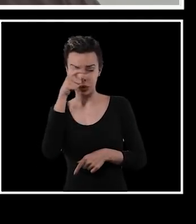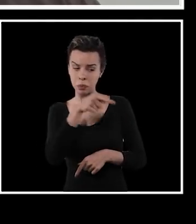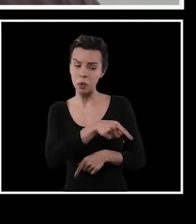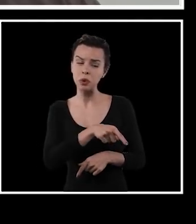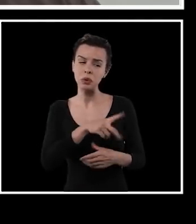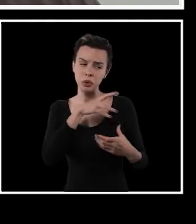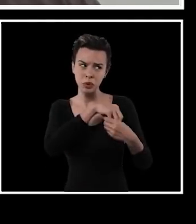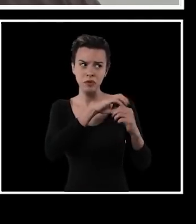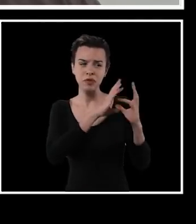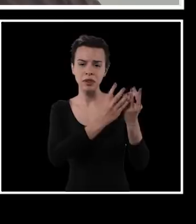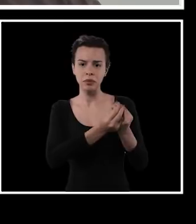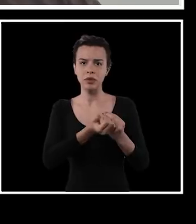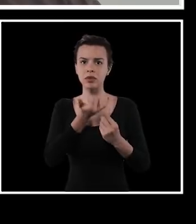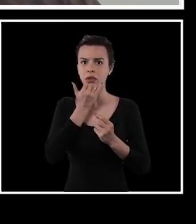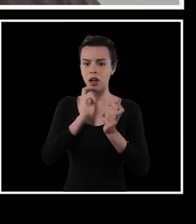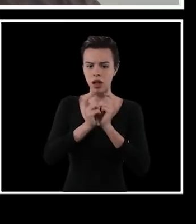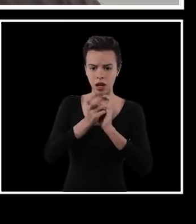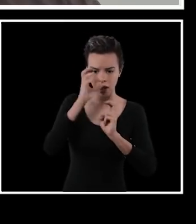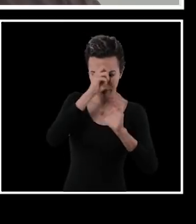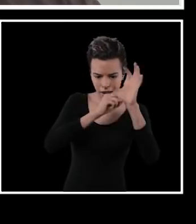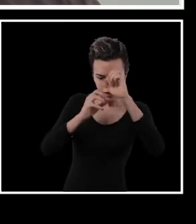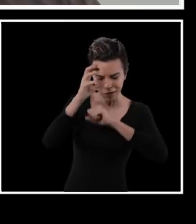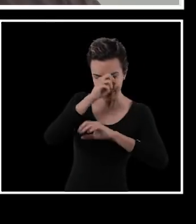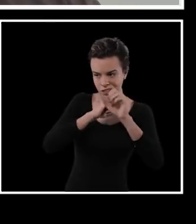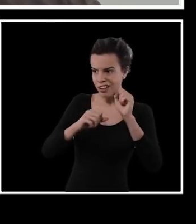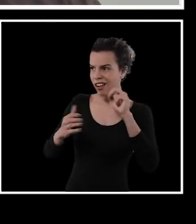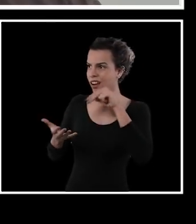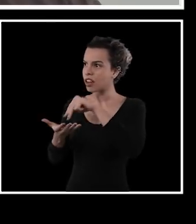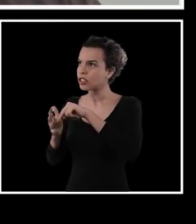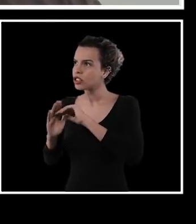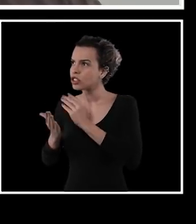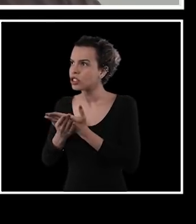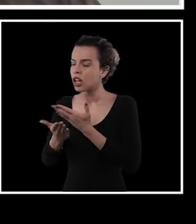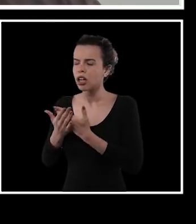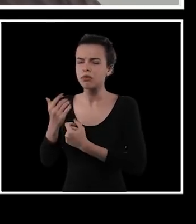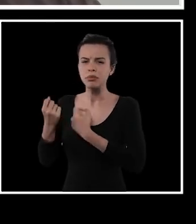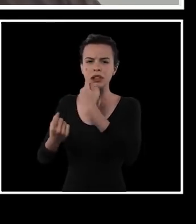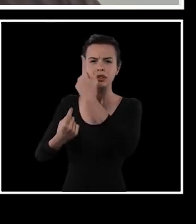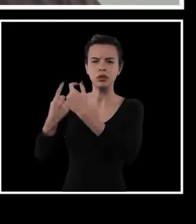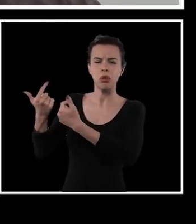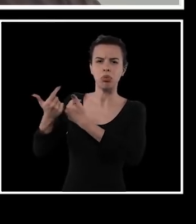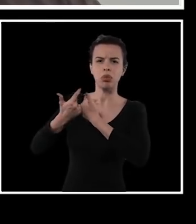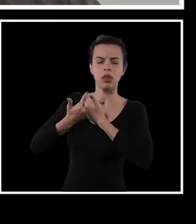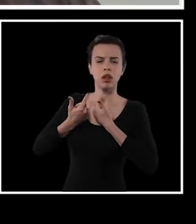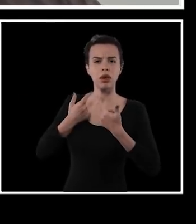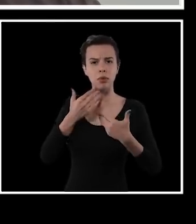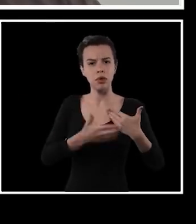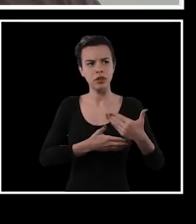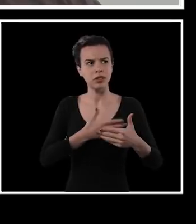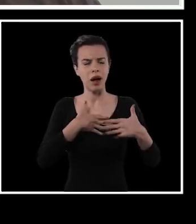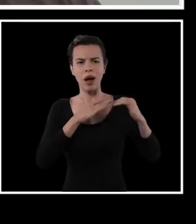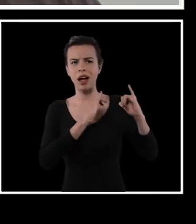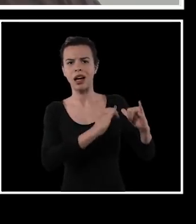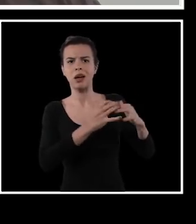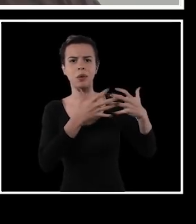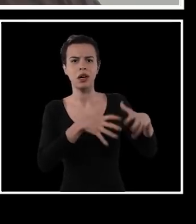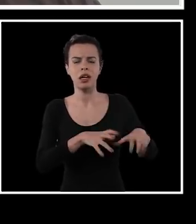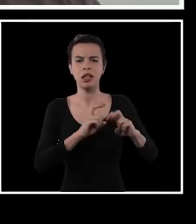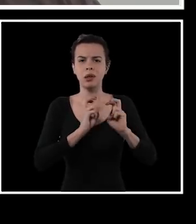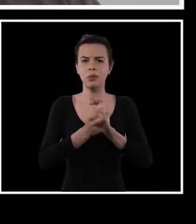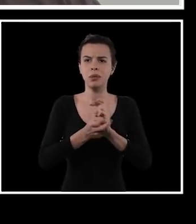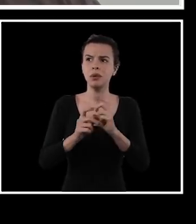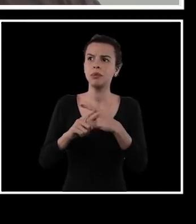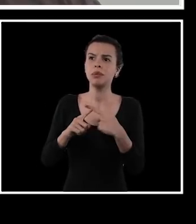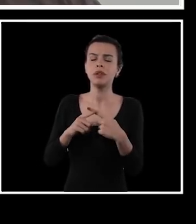demonizados. A criança se aprende com a capoeira, ela chega na escola e ela vai ouvir coisas absurdas sobre aquele processo, ela não vai querer mais